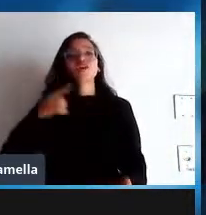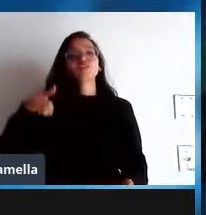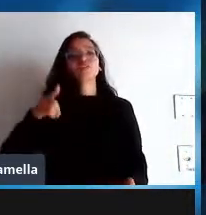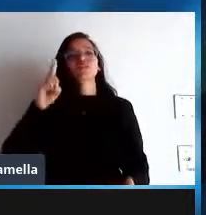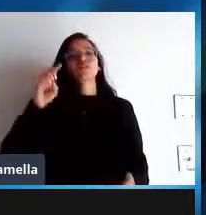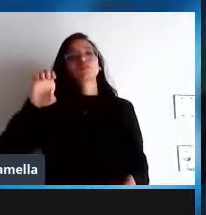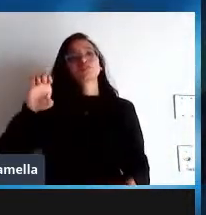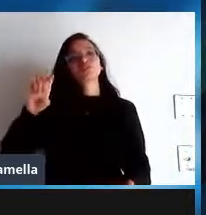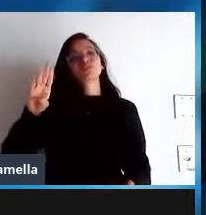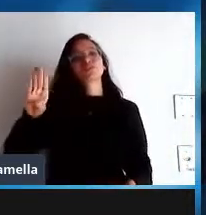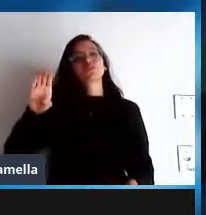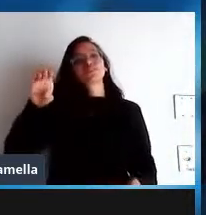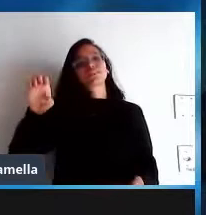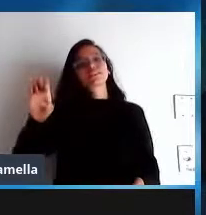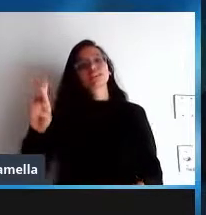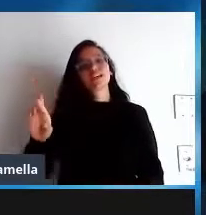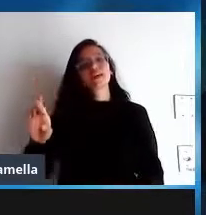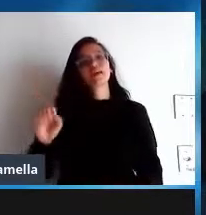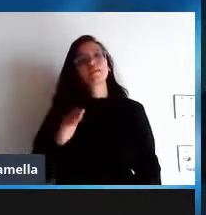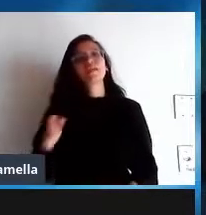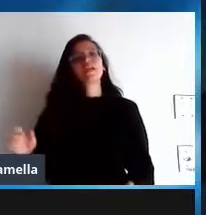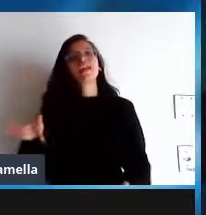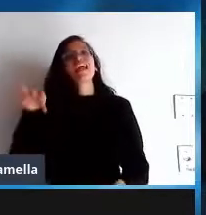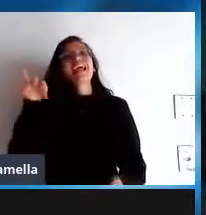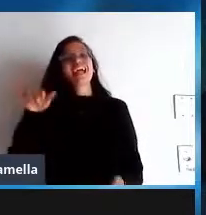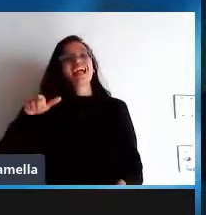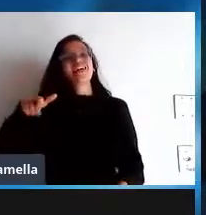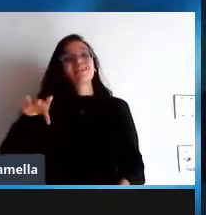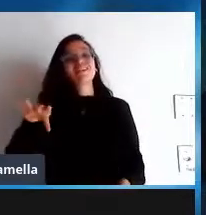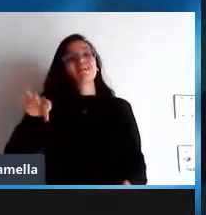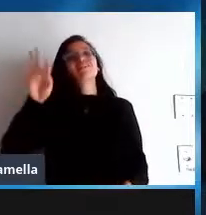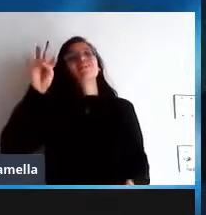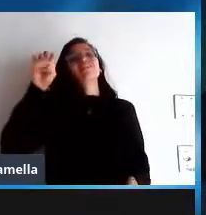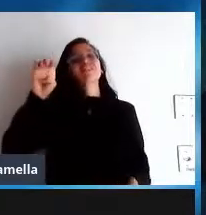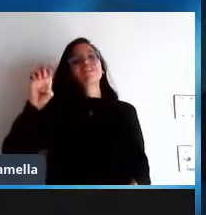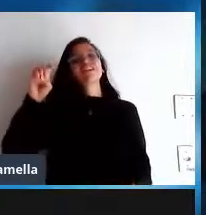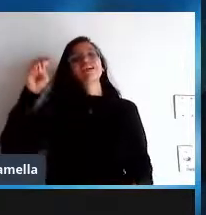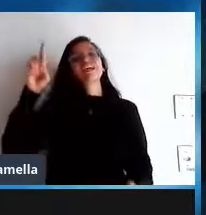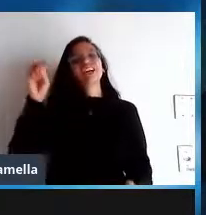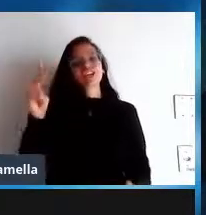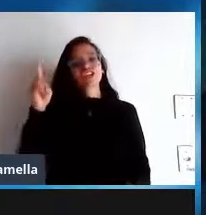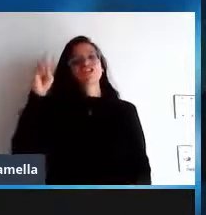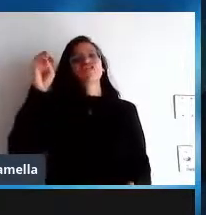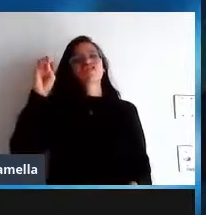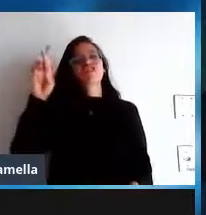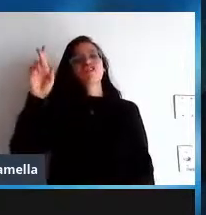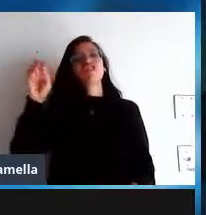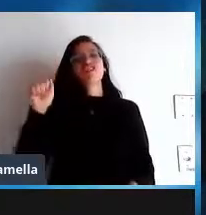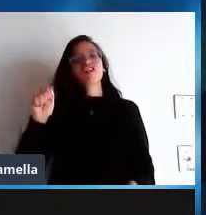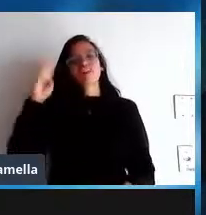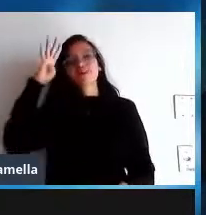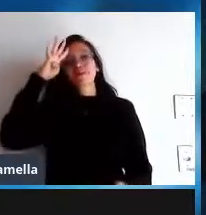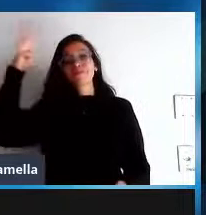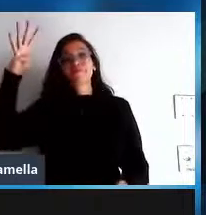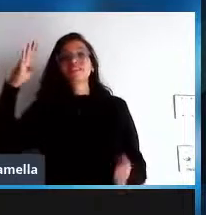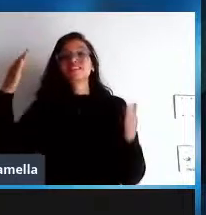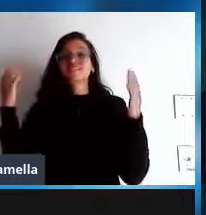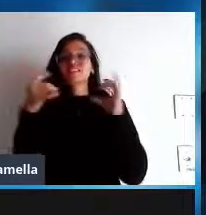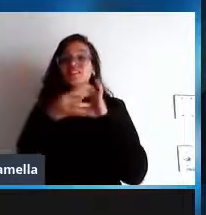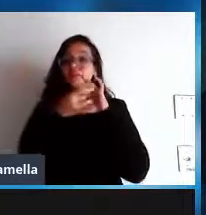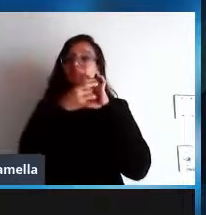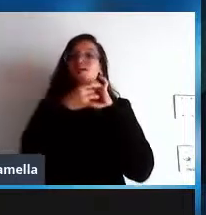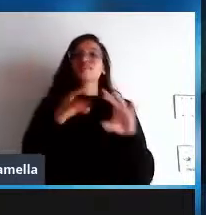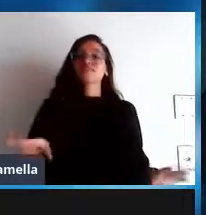Debian ele é livre o Fedora também tem por princípio ser livre sabe se não fosse eu não